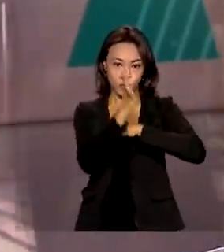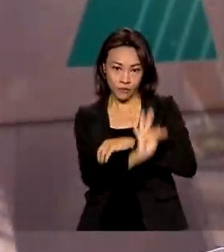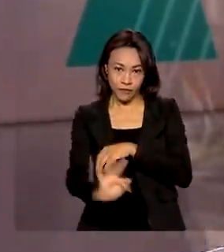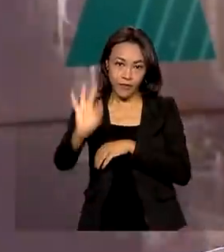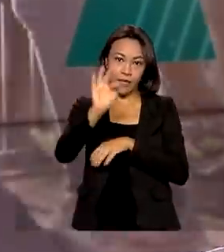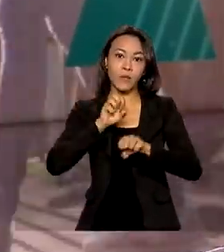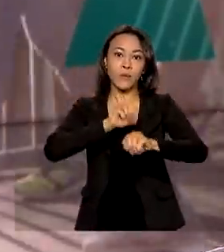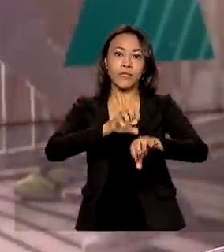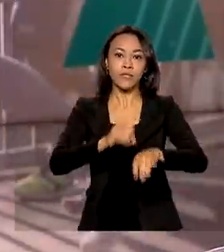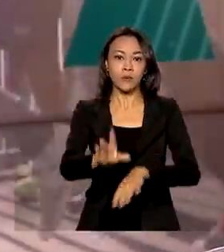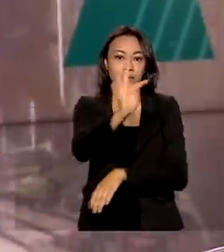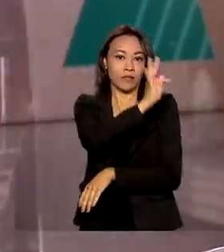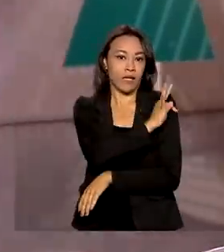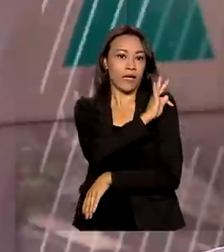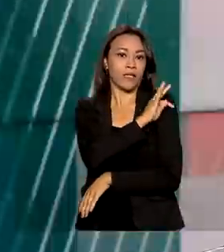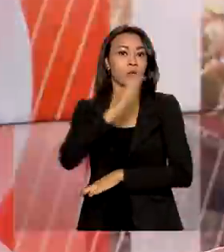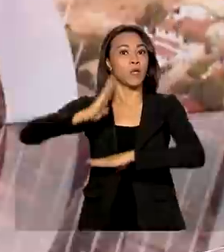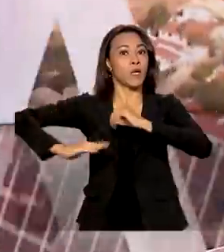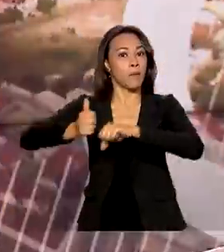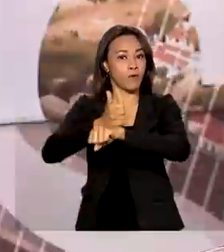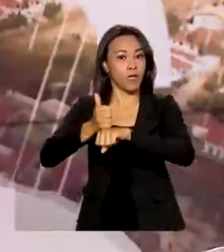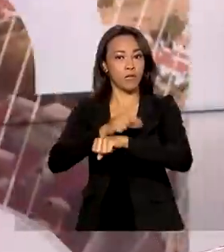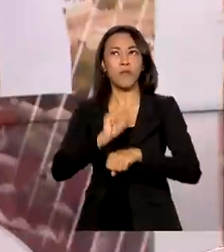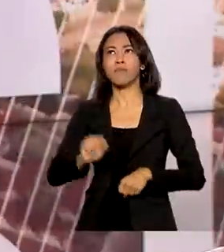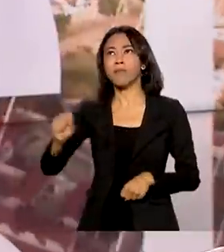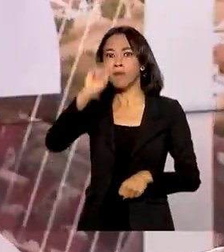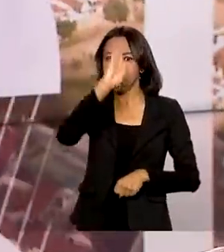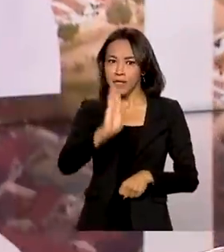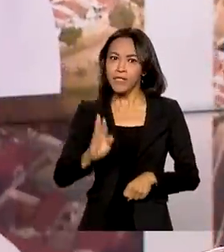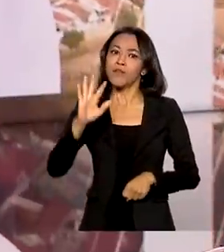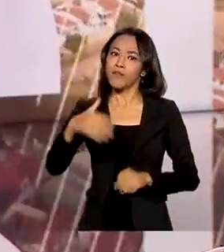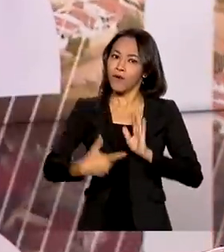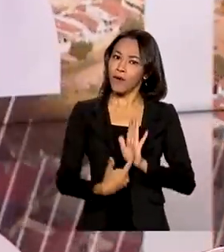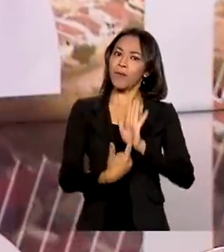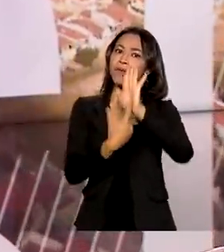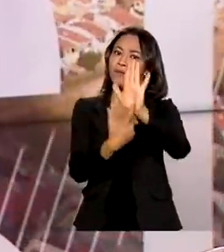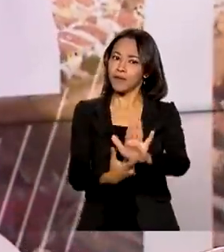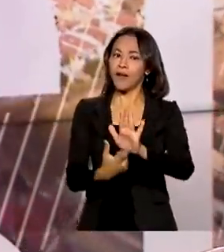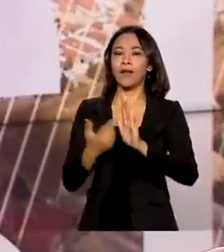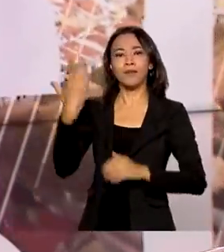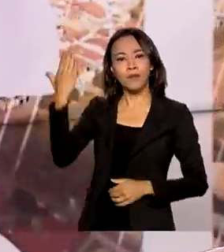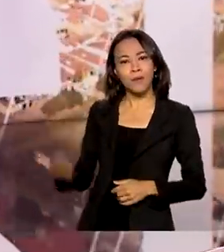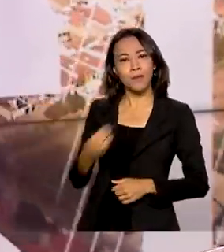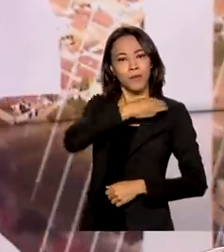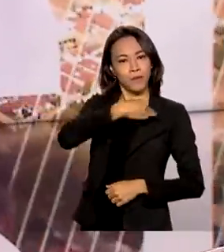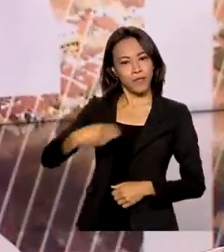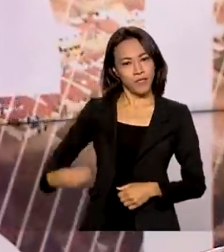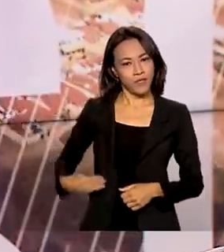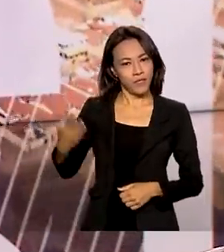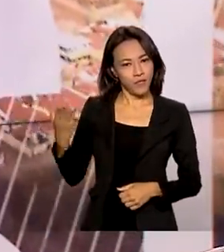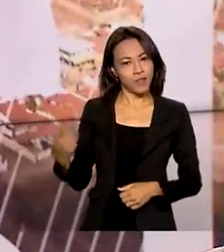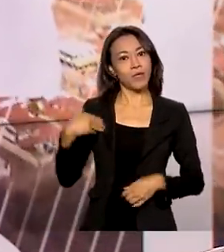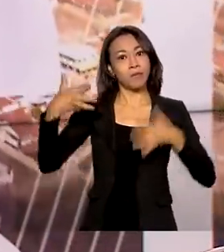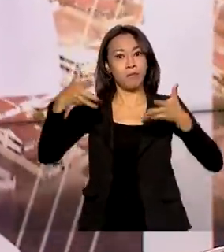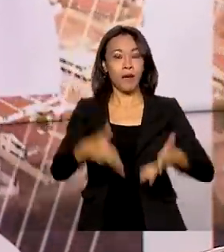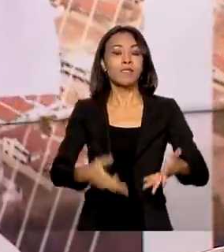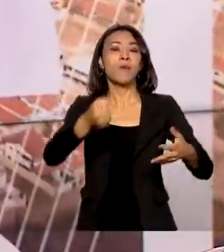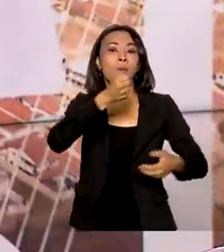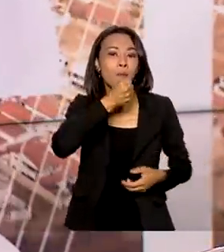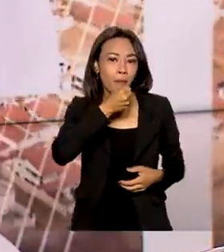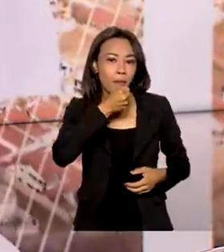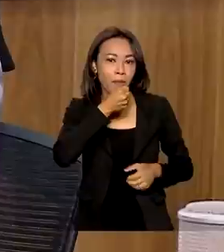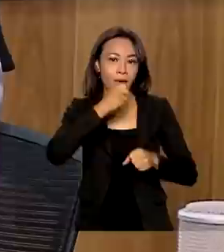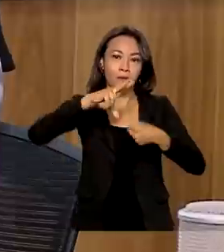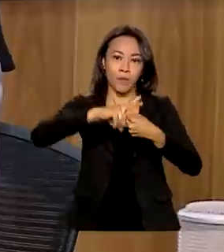técnico e profissionalizante espalhados pelo Brasil foi destacado pelo ministro Milton Ribeiro, que participou do programa de rádio A Voz do